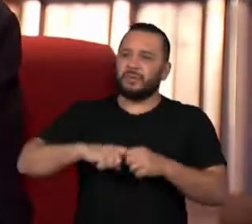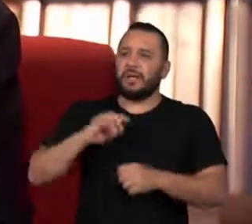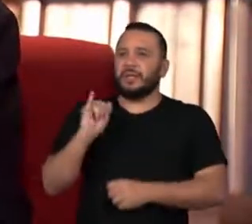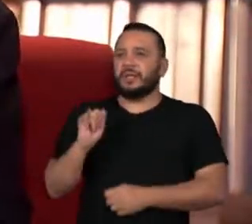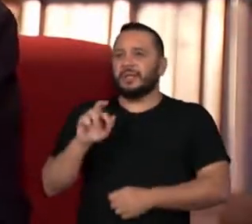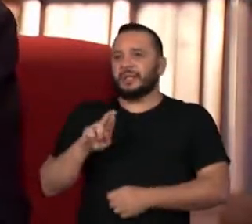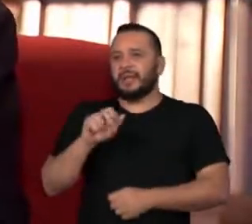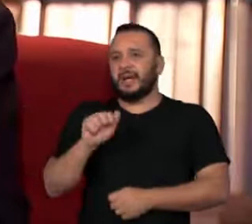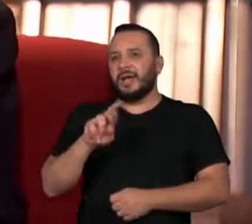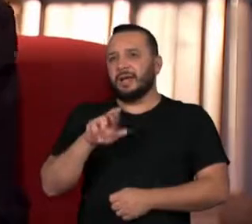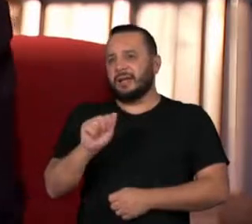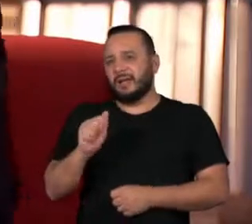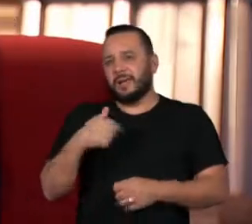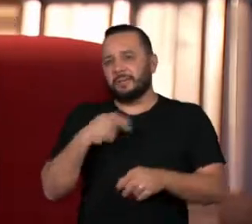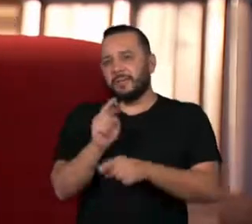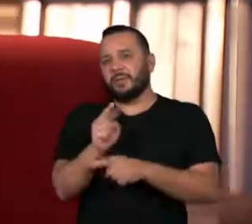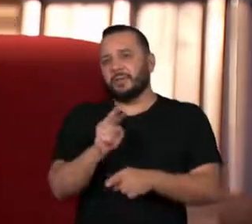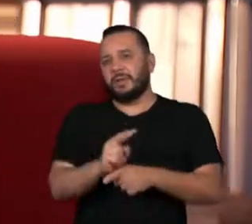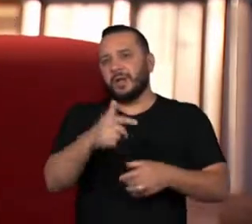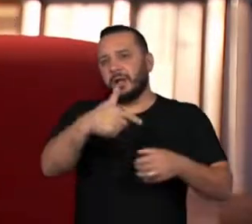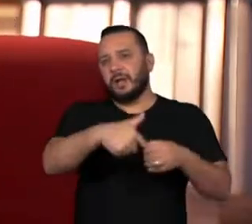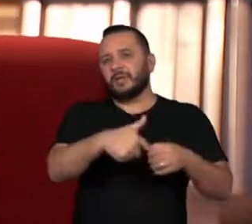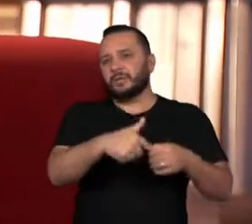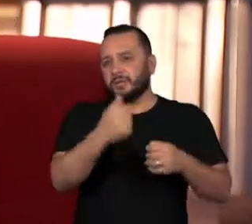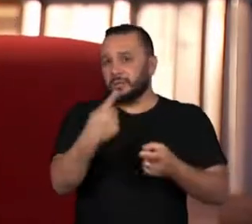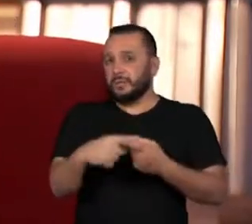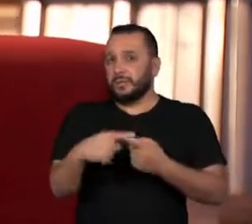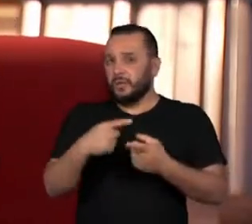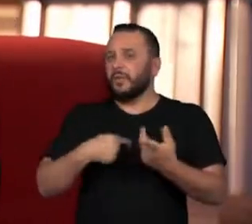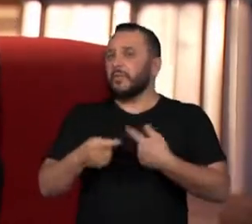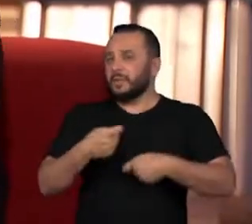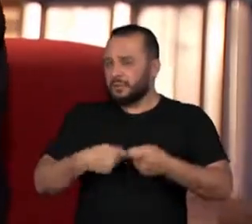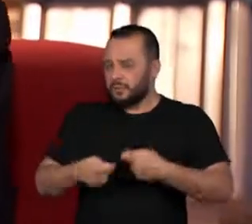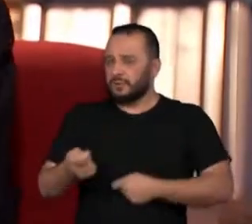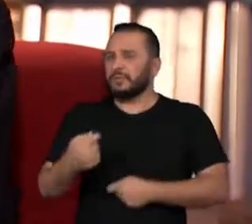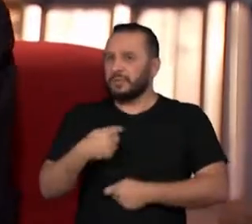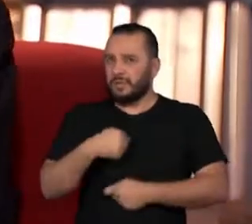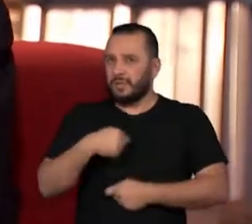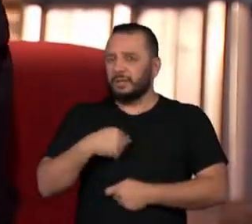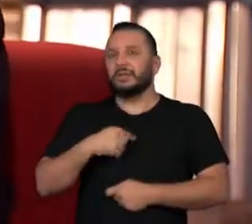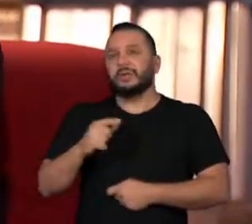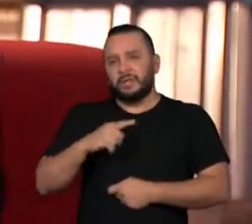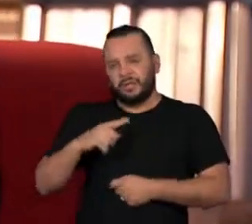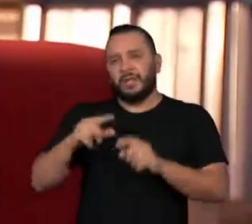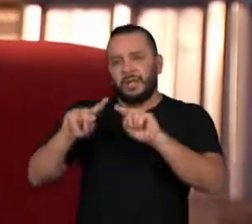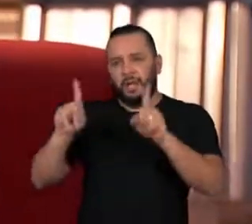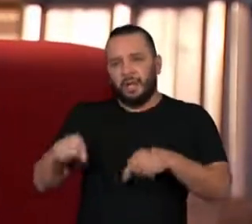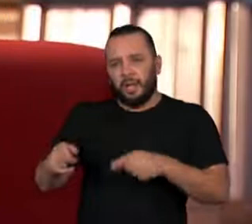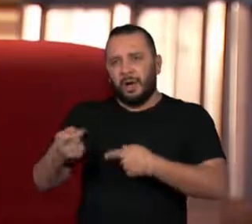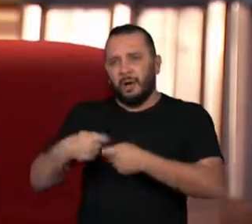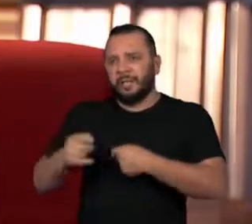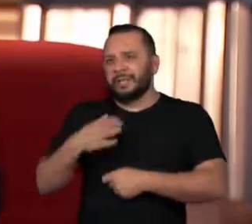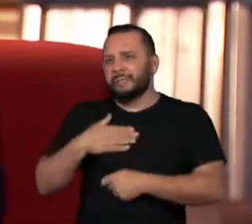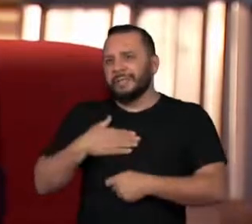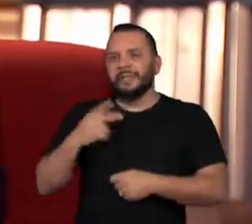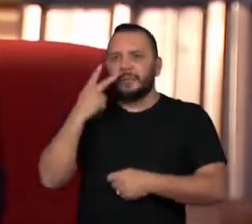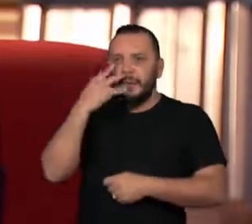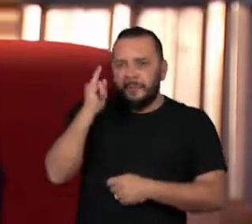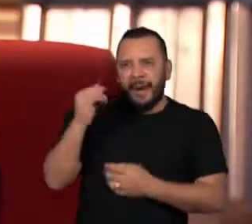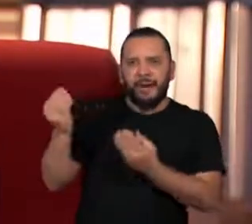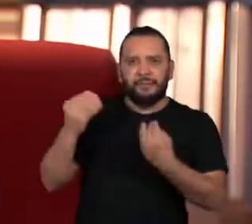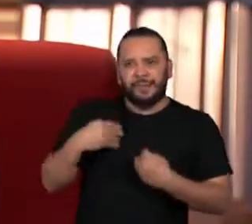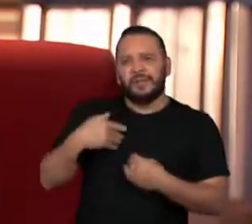conta do posto de gasolina, porque eu sempre fui comerciante, loja, depois tive loja também e tal, de meu pai e tal.